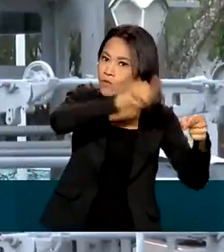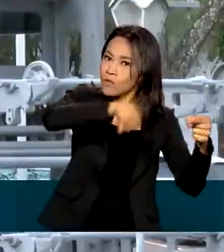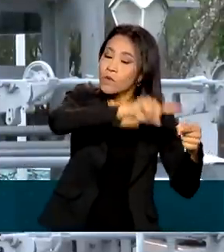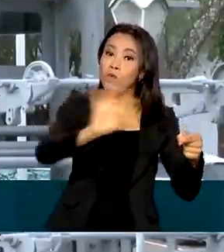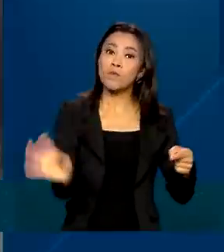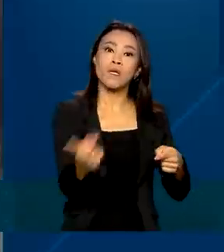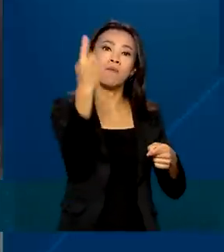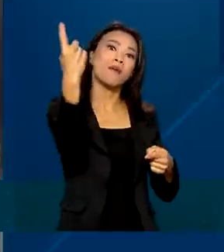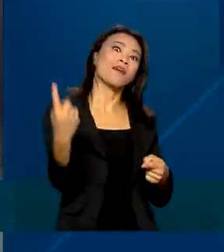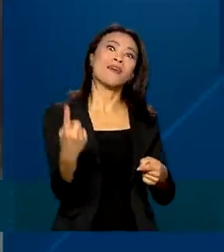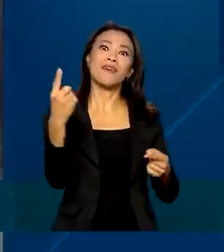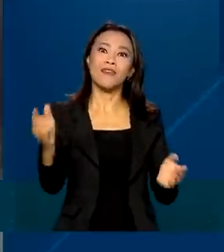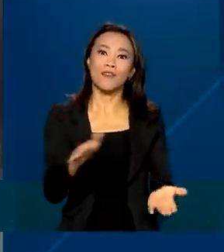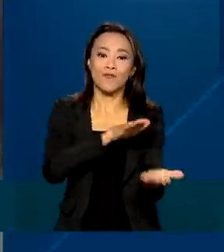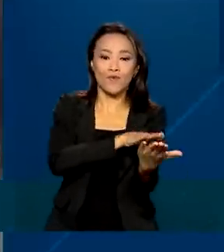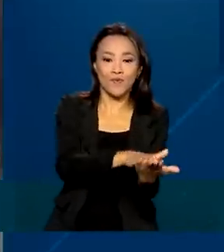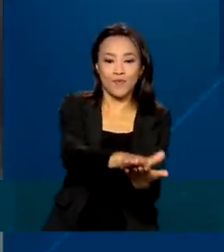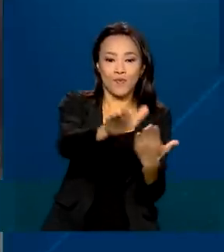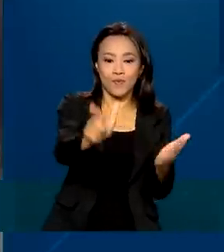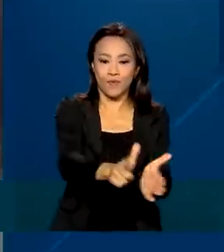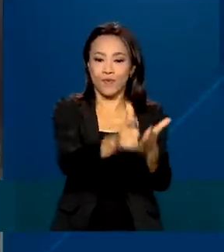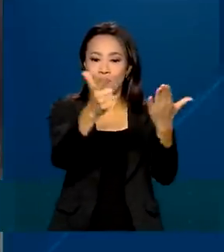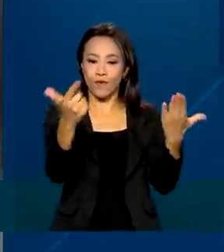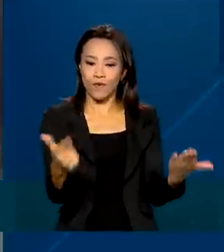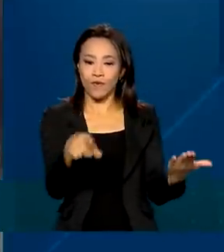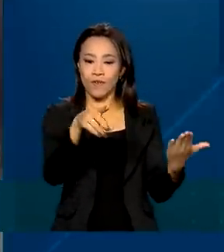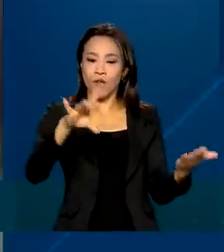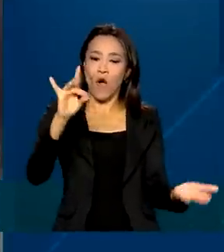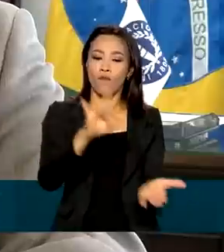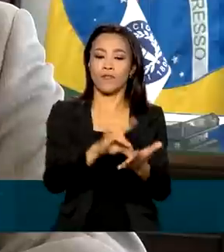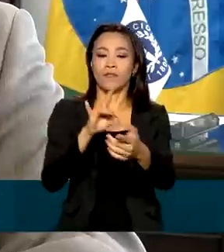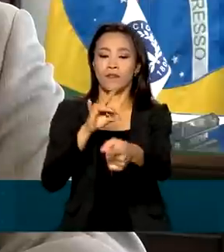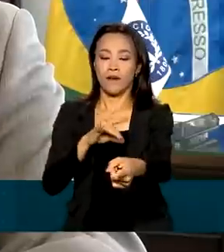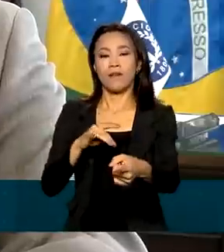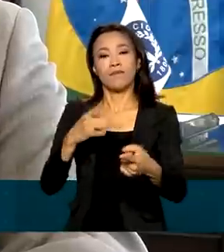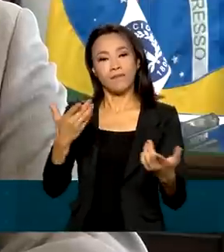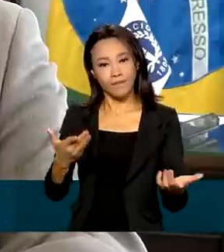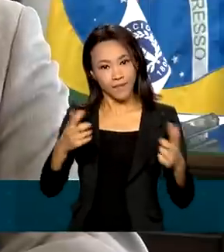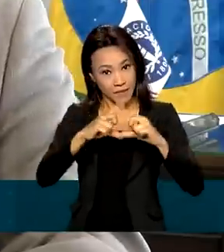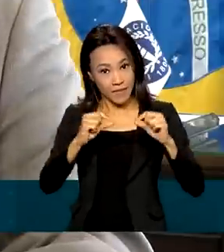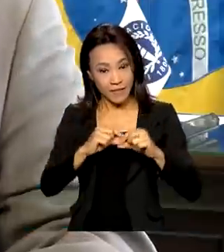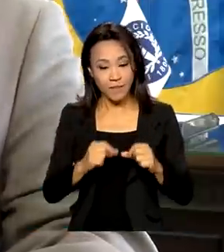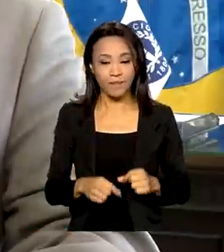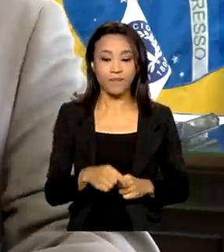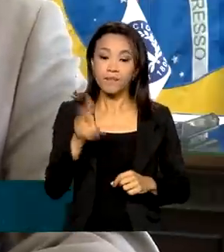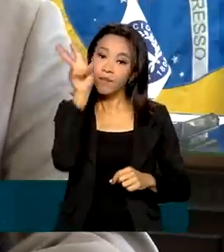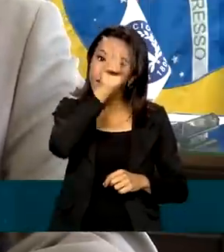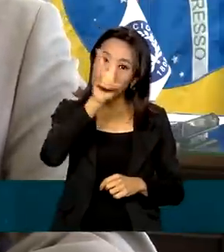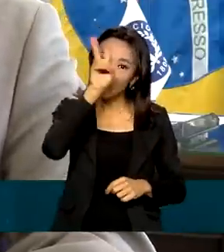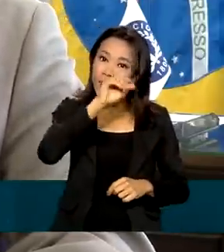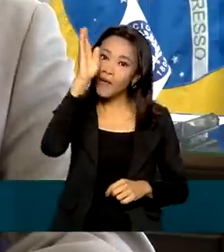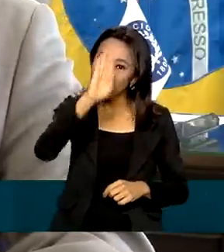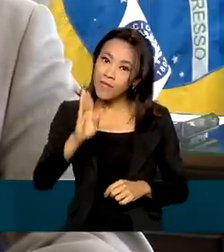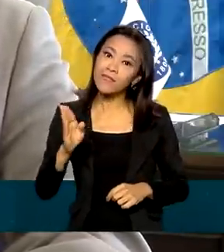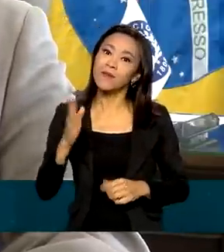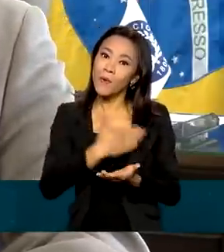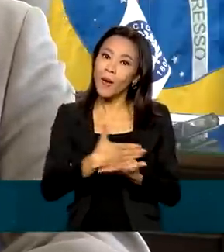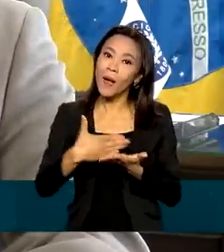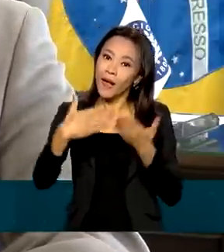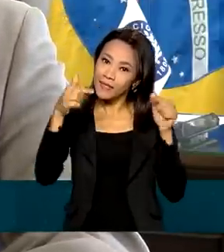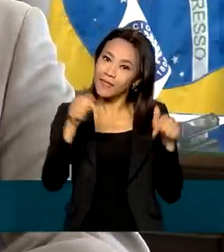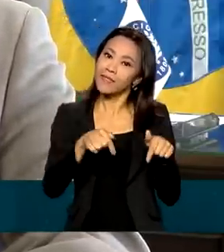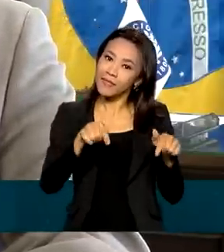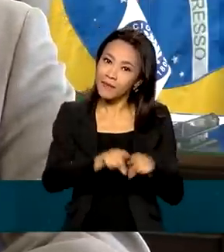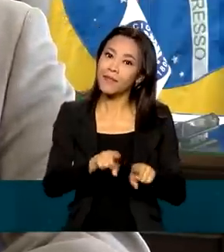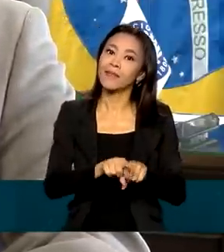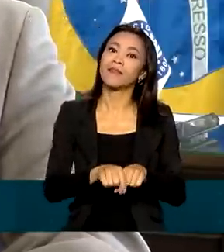Diário Oficial publicado na nova capital do país, Brasília. A história do Brasil passa por aqui e passa mesmo. Nós temos inclusive uma